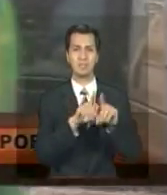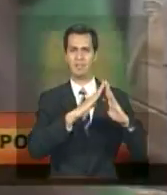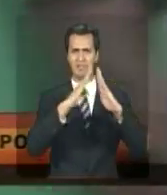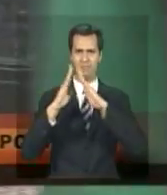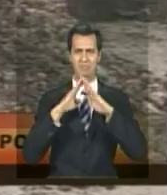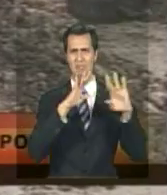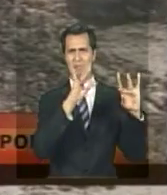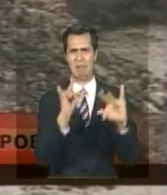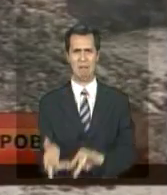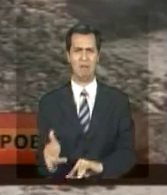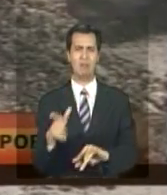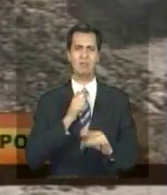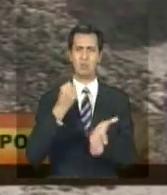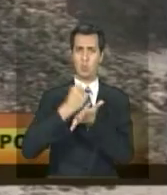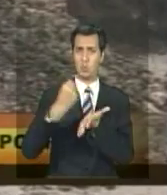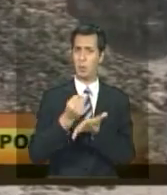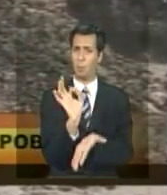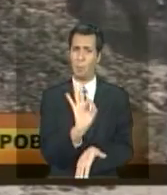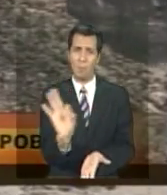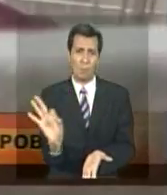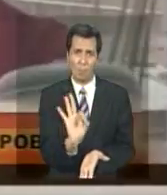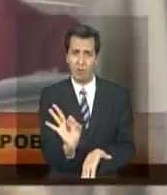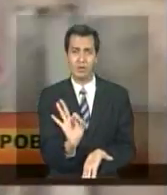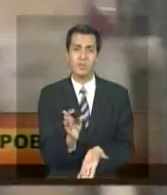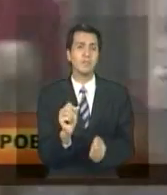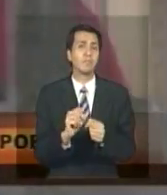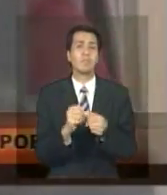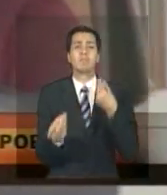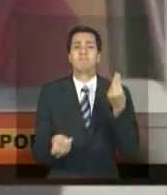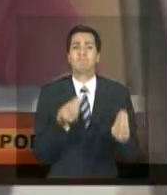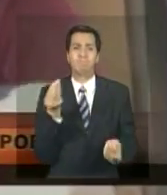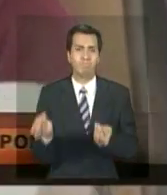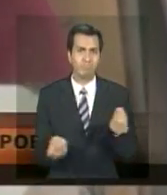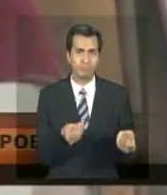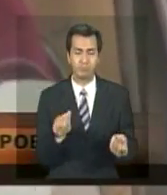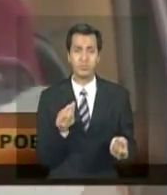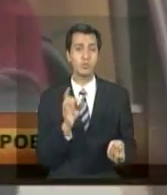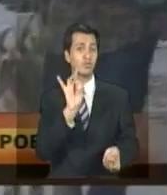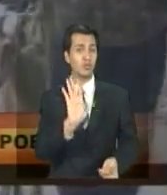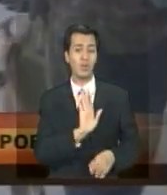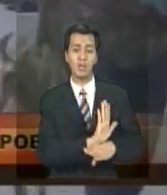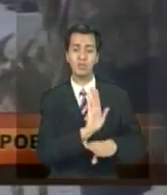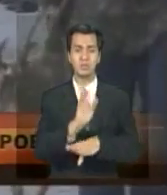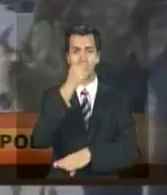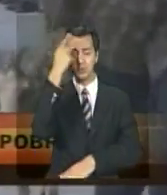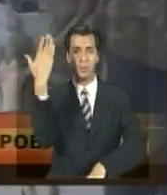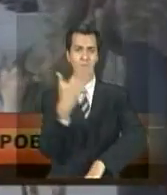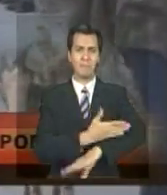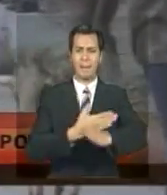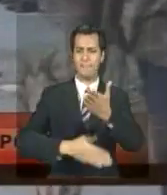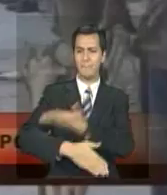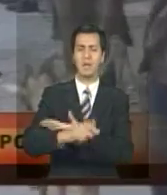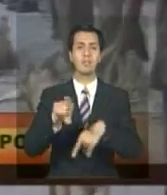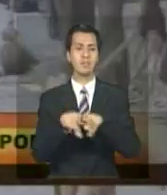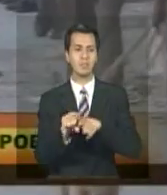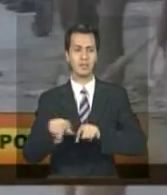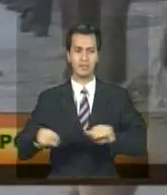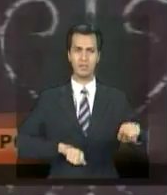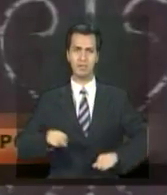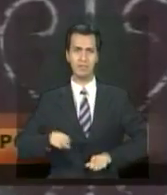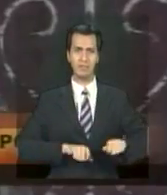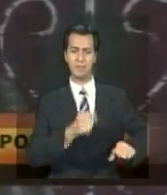sem documentos oficiais. Pouco havia a fazer, a não ser atender os feridos e limpar o que era possível.